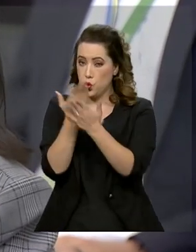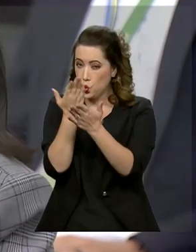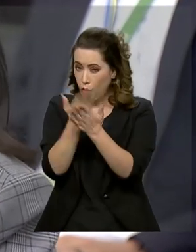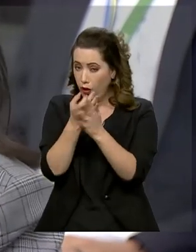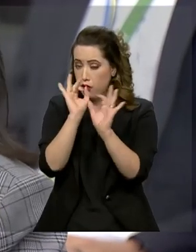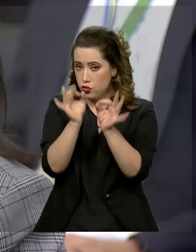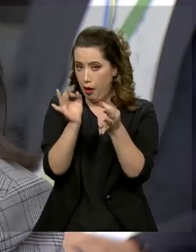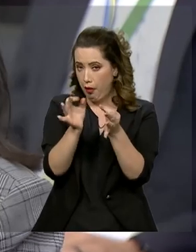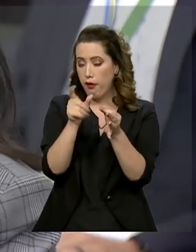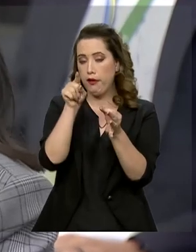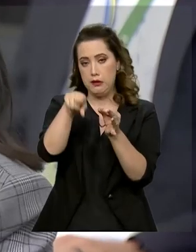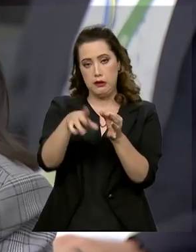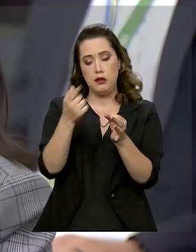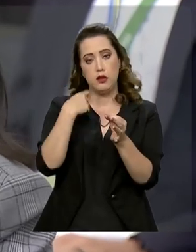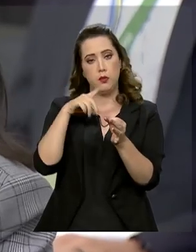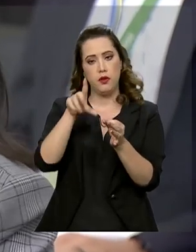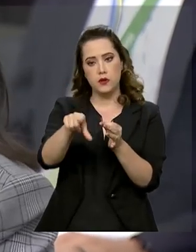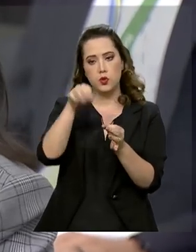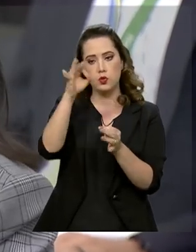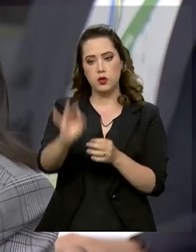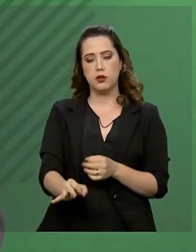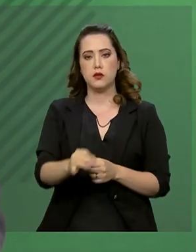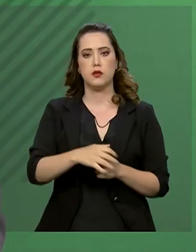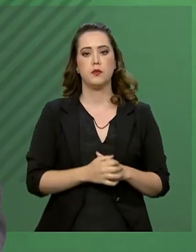viabilidade dessa indicação.